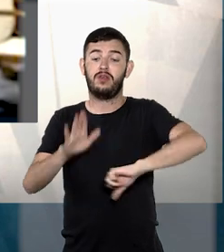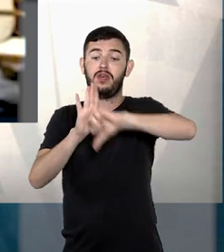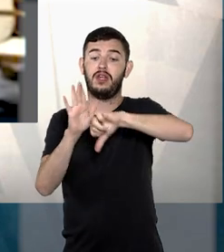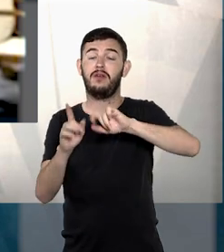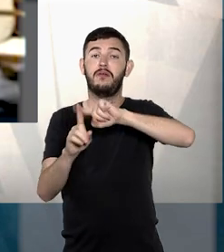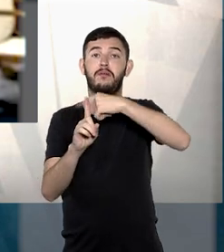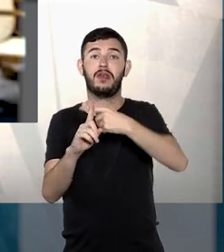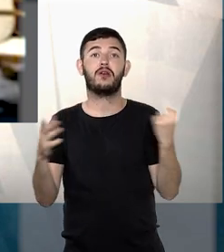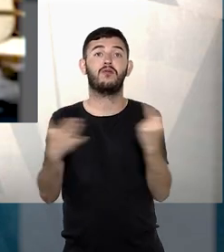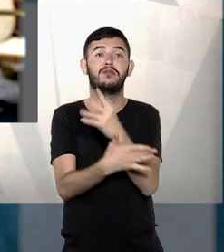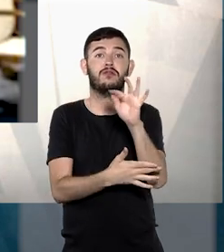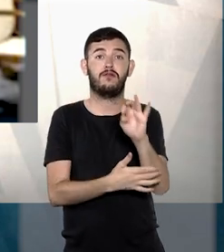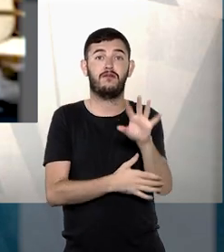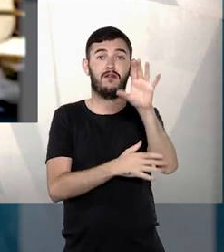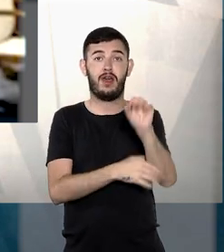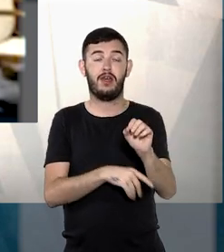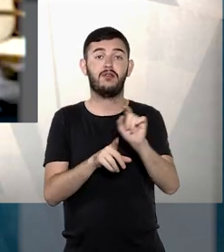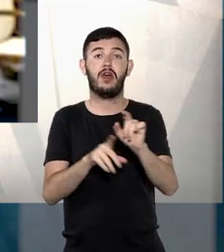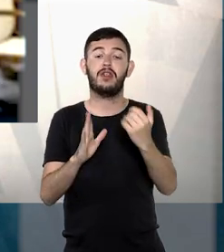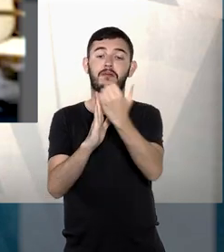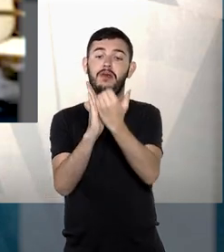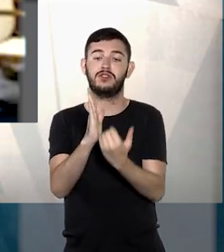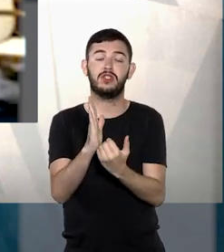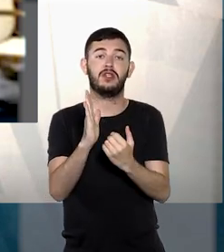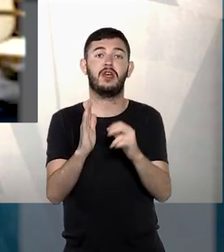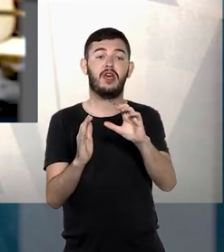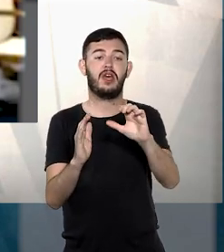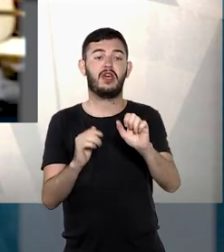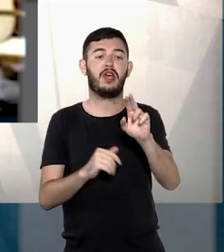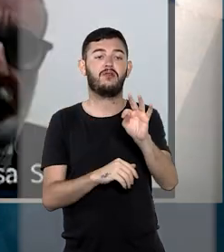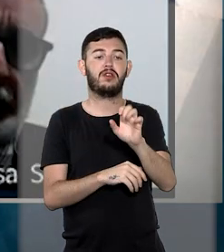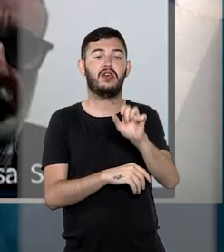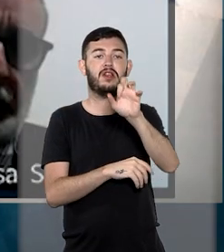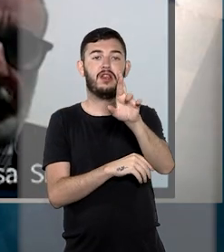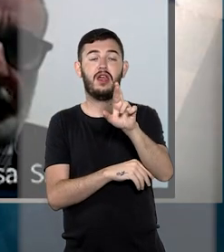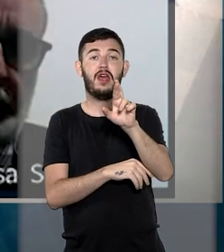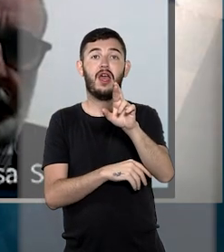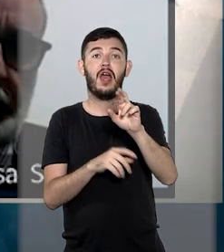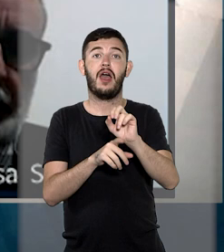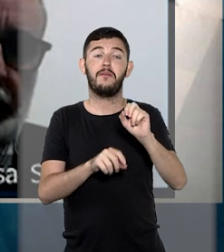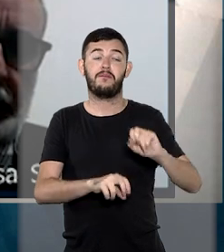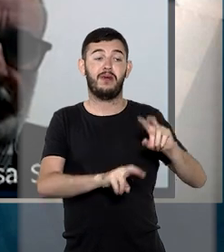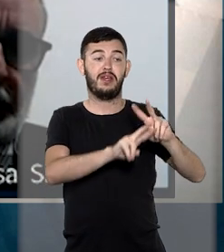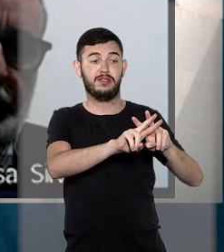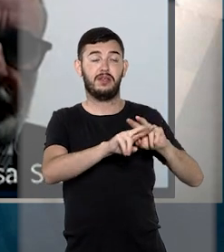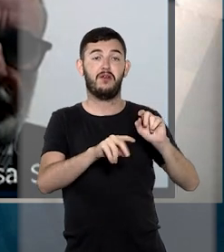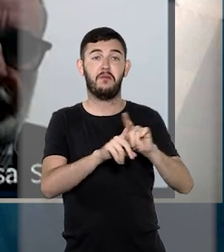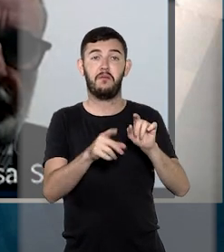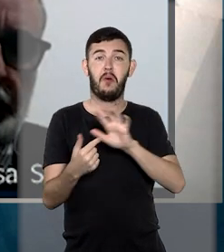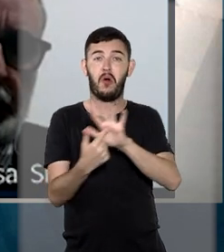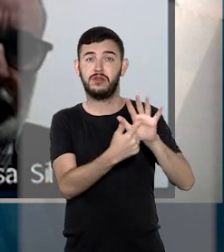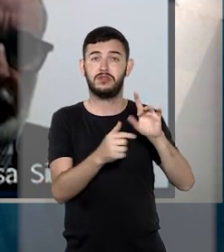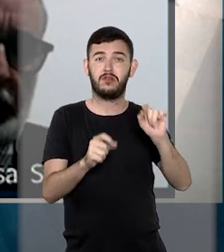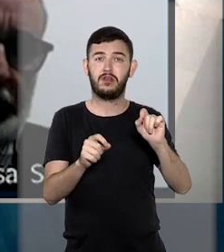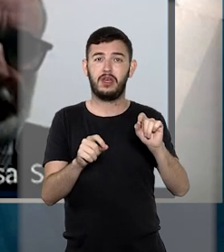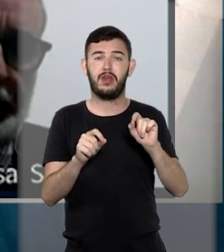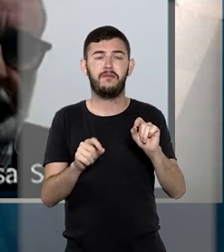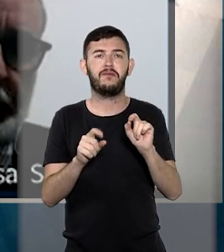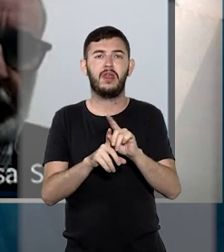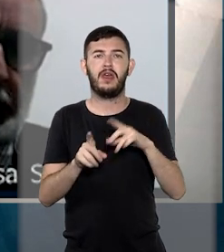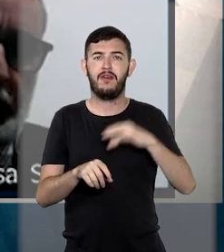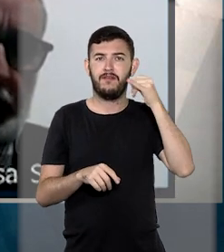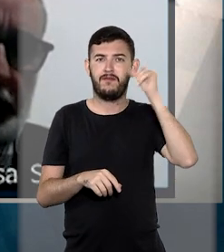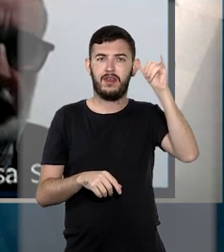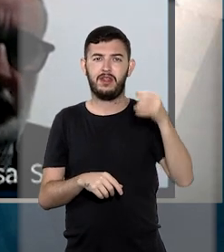circunstâncias do fato, as medidas cautelares alternativas à prisão não se mostram adequadas e suficientes para